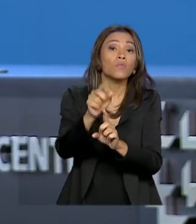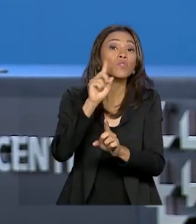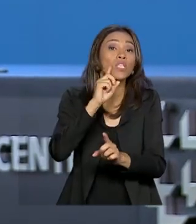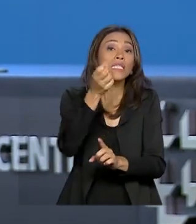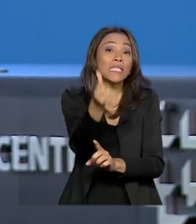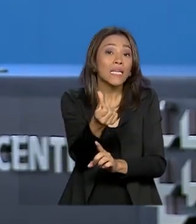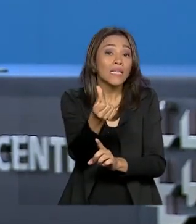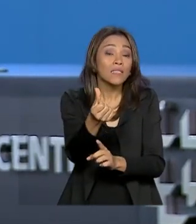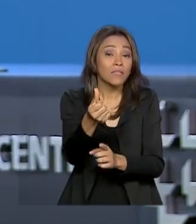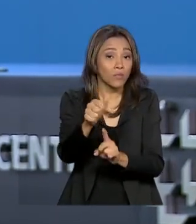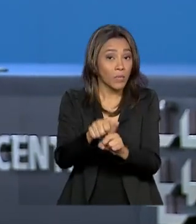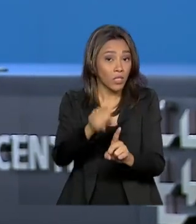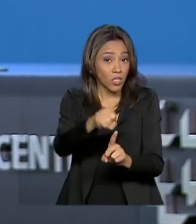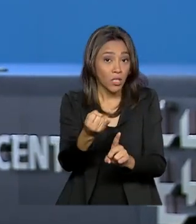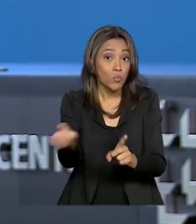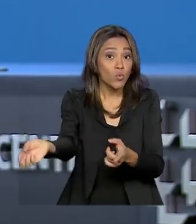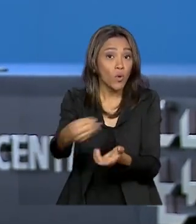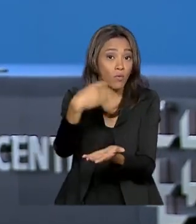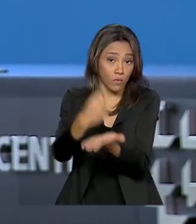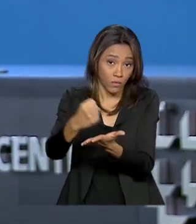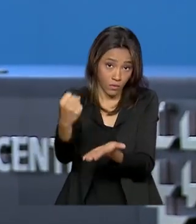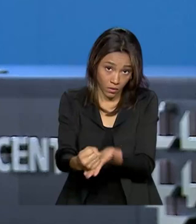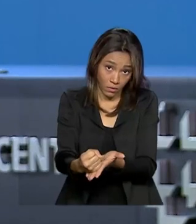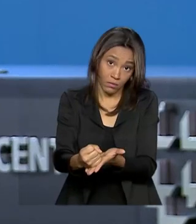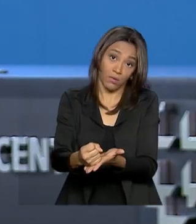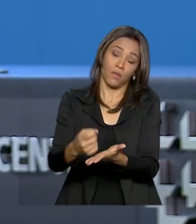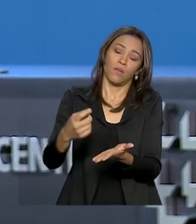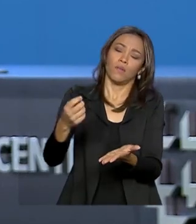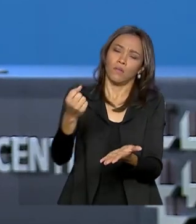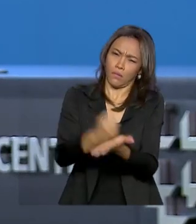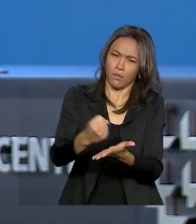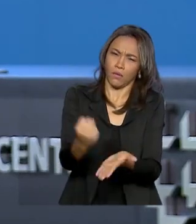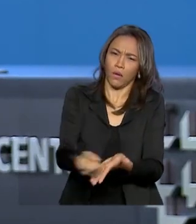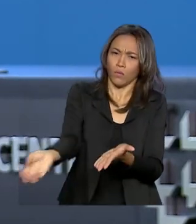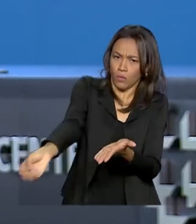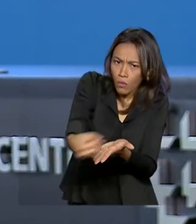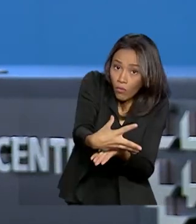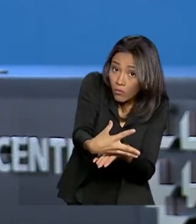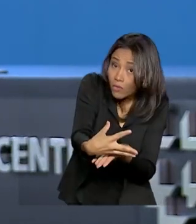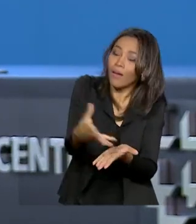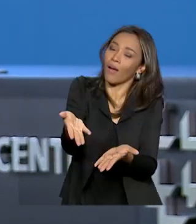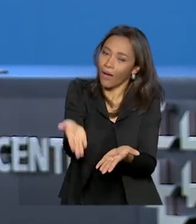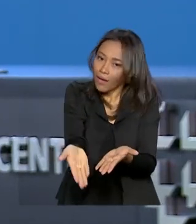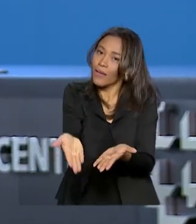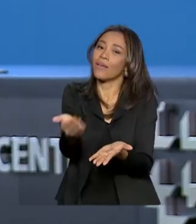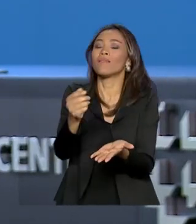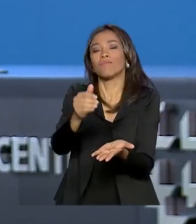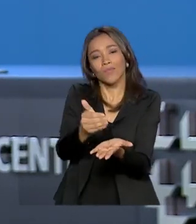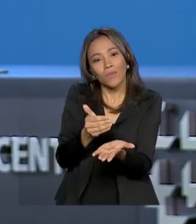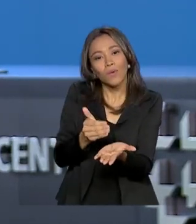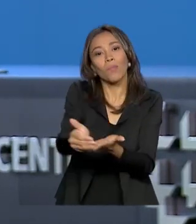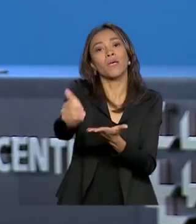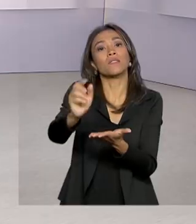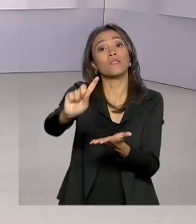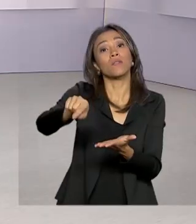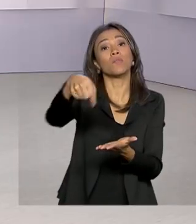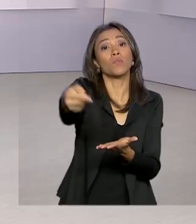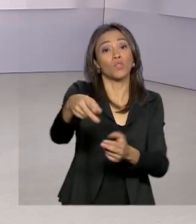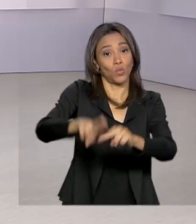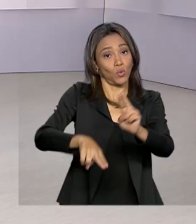novos contratos. Então, se for um contrato que já tenha com o banco, aí só a partir de 1º de junho.